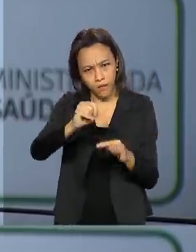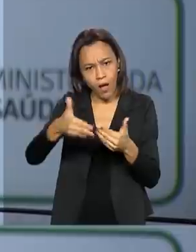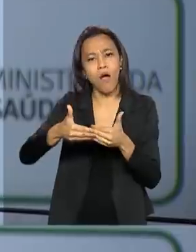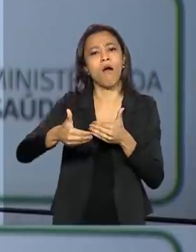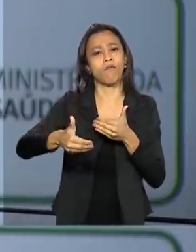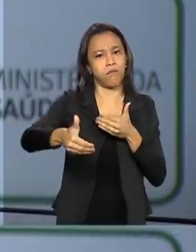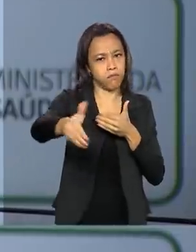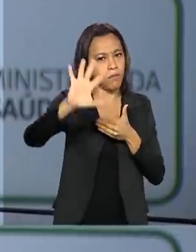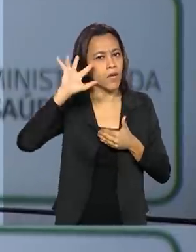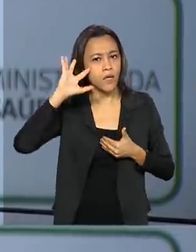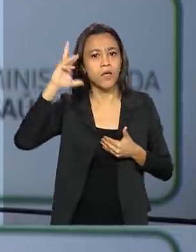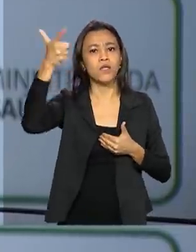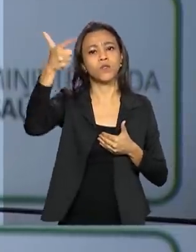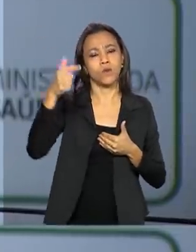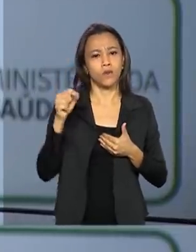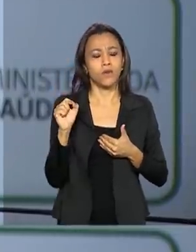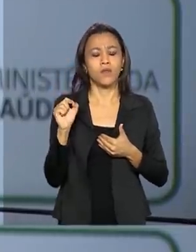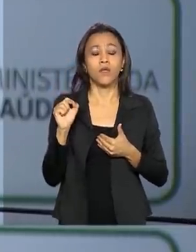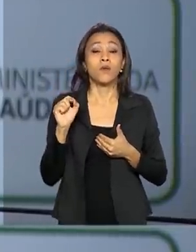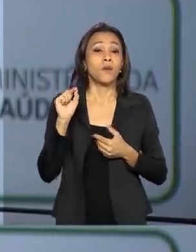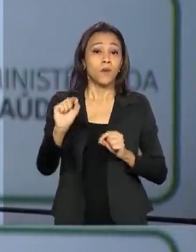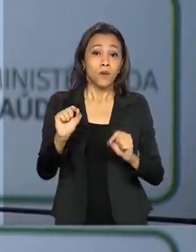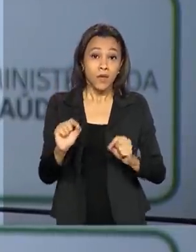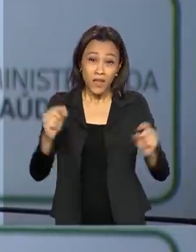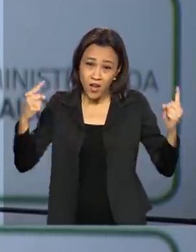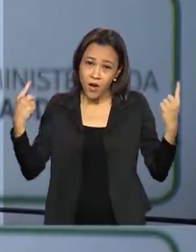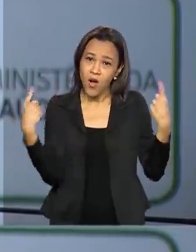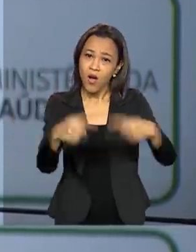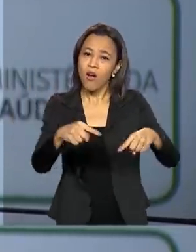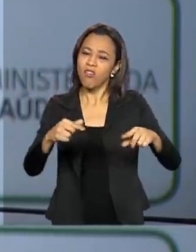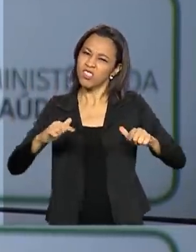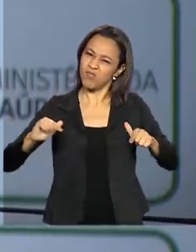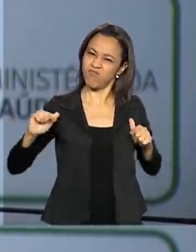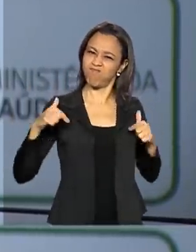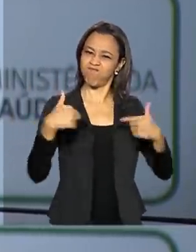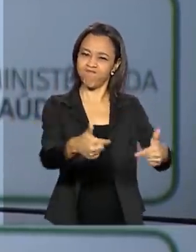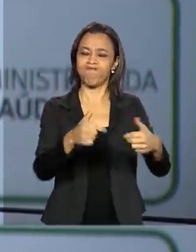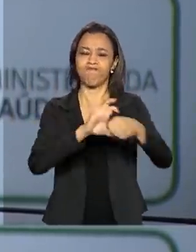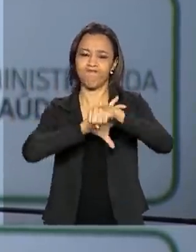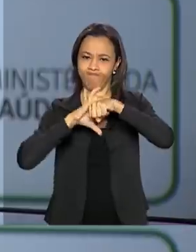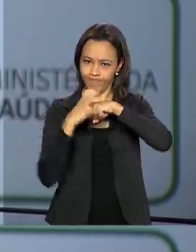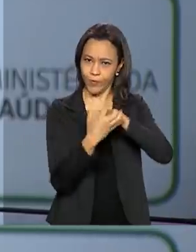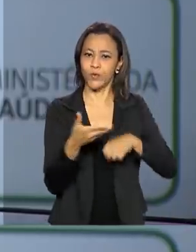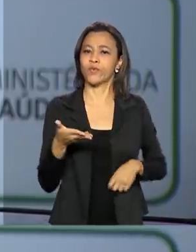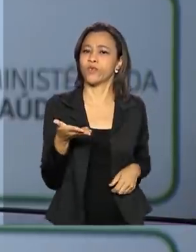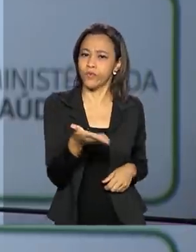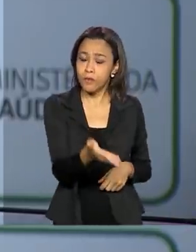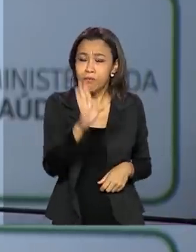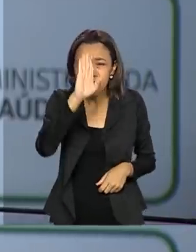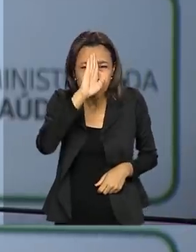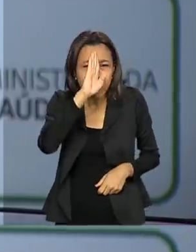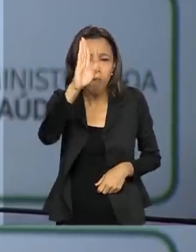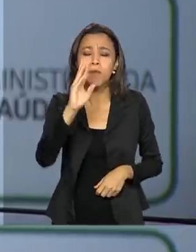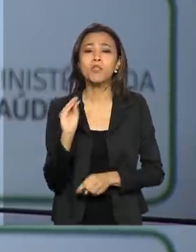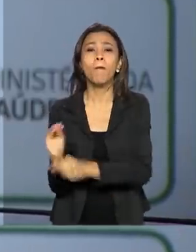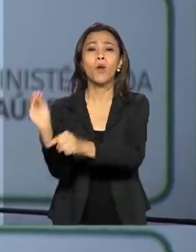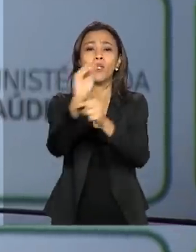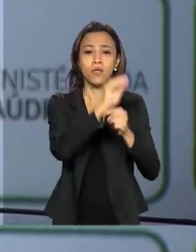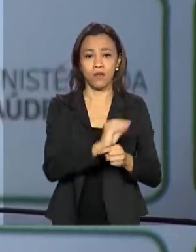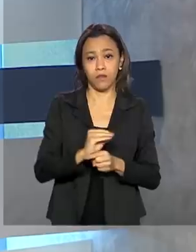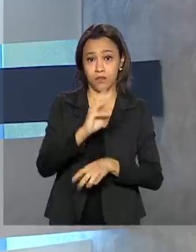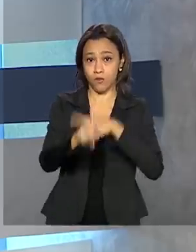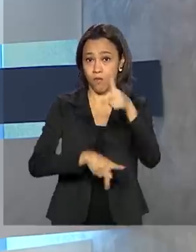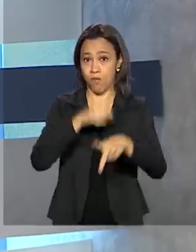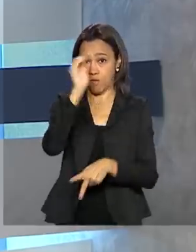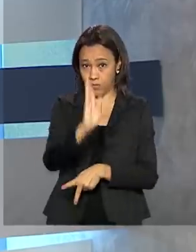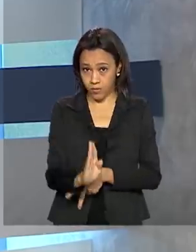solução para o combate e o enfrentamento à Covid, principalmente protegendo toda a população brasileira.